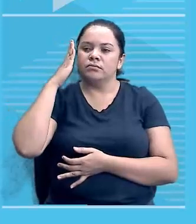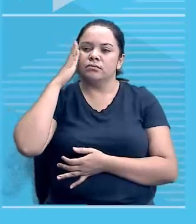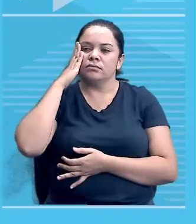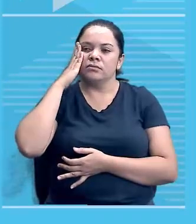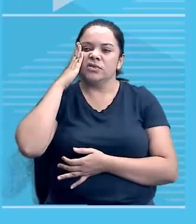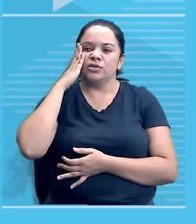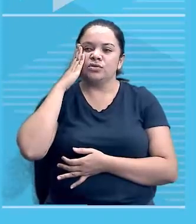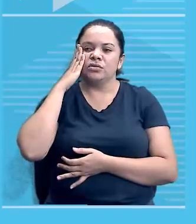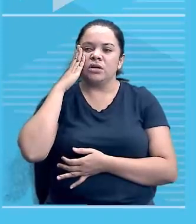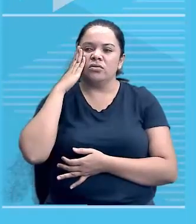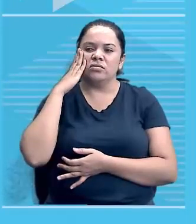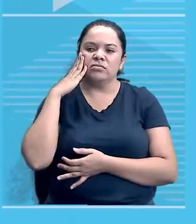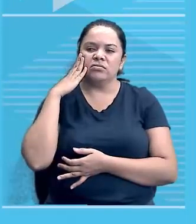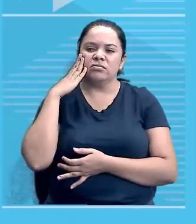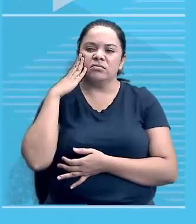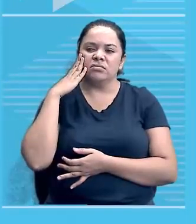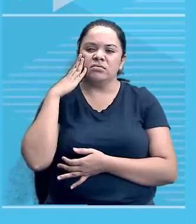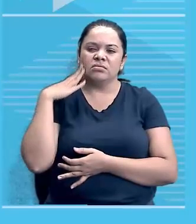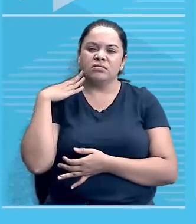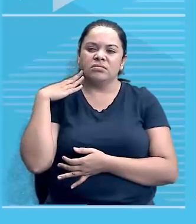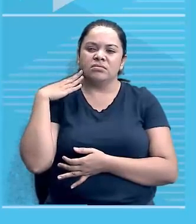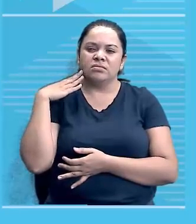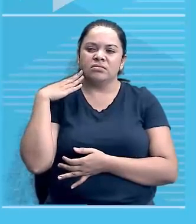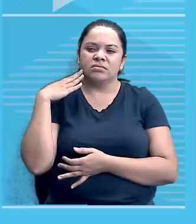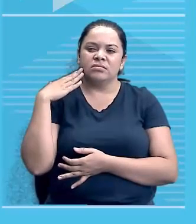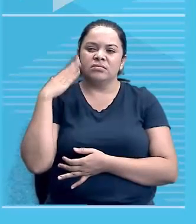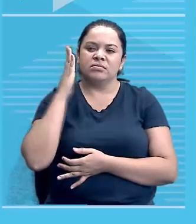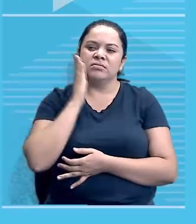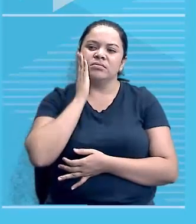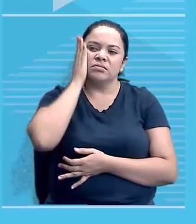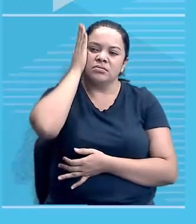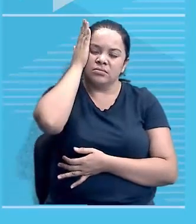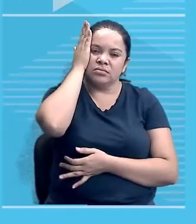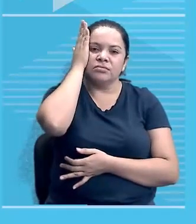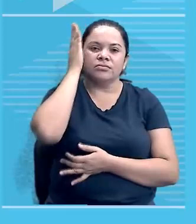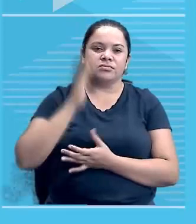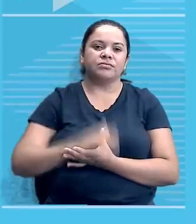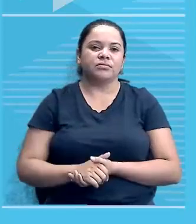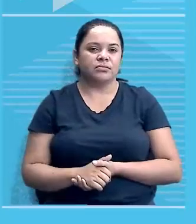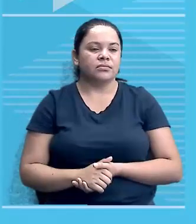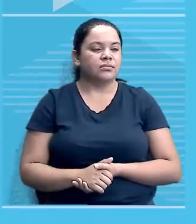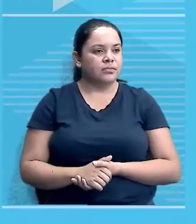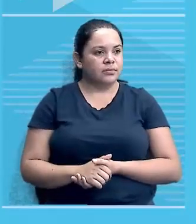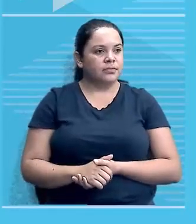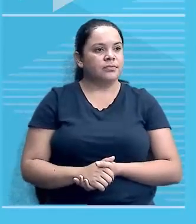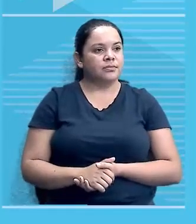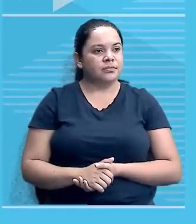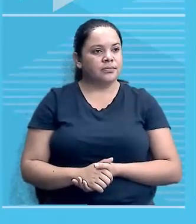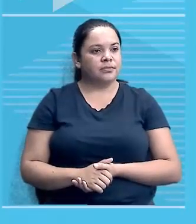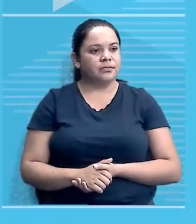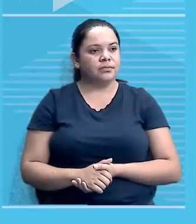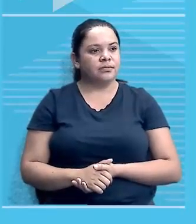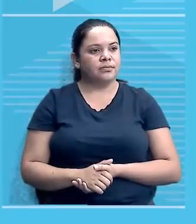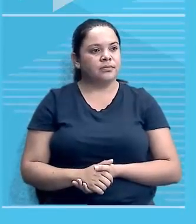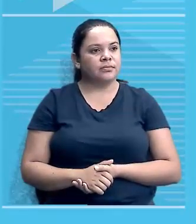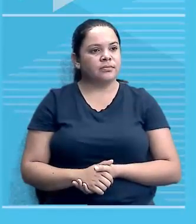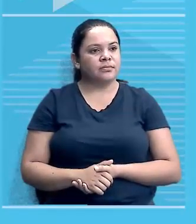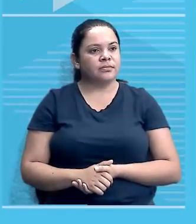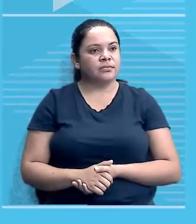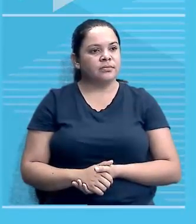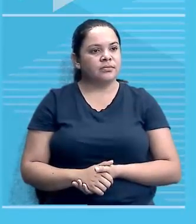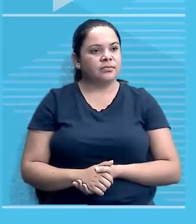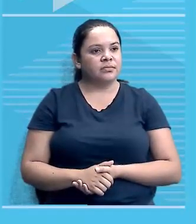qual é o grande lance da dominação africana na Líbia? É que na Líbia,